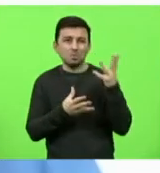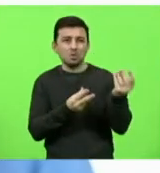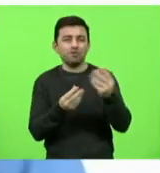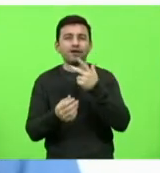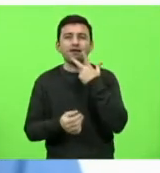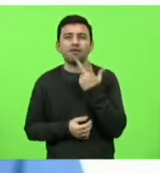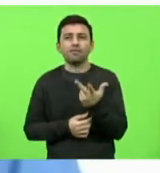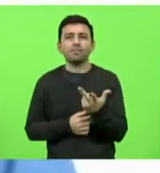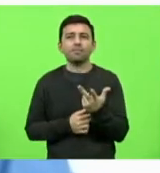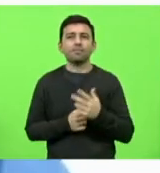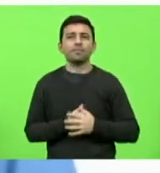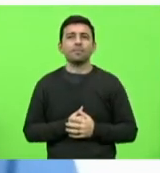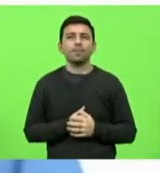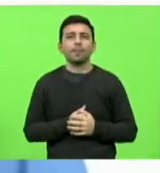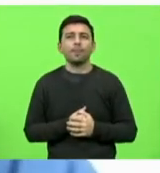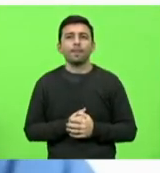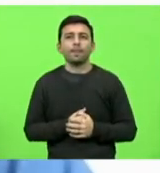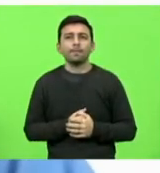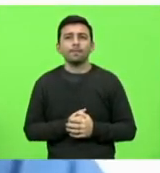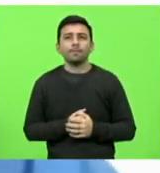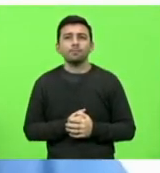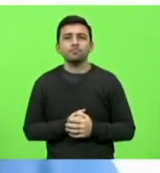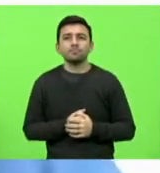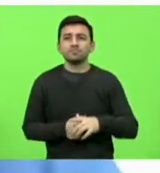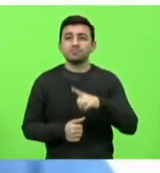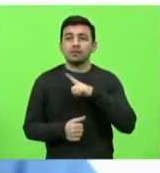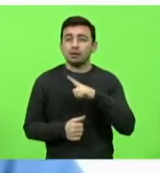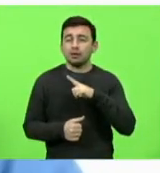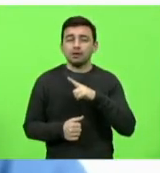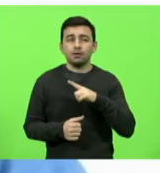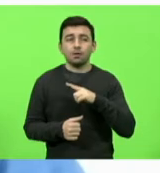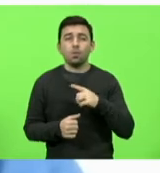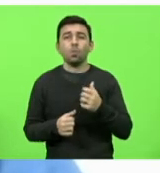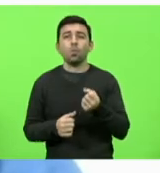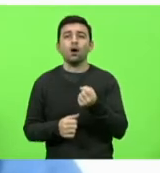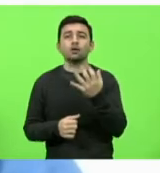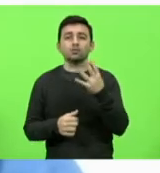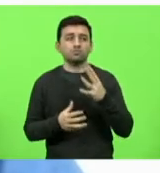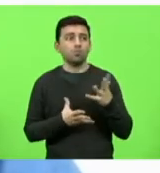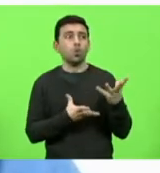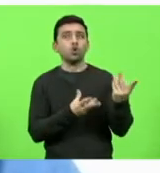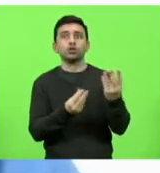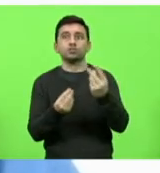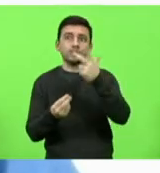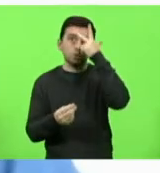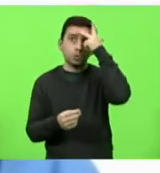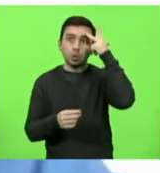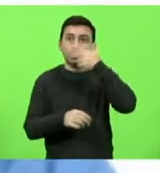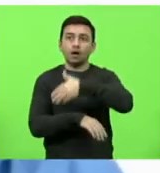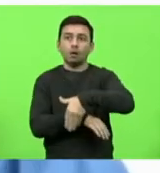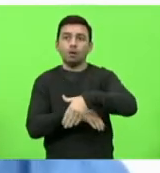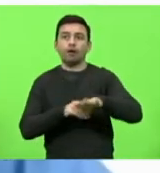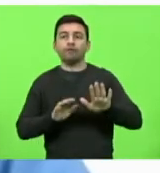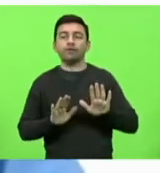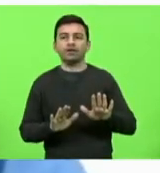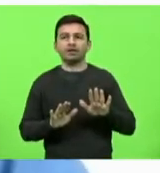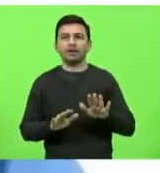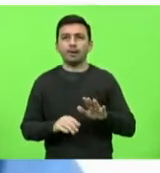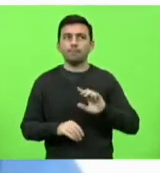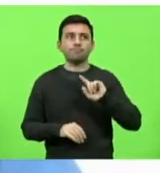como no chute, são tantas mil pessoas em situação de rua, tantos mil